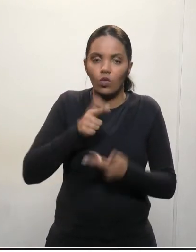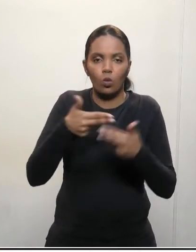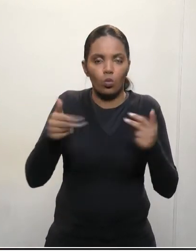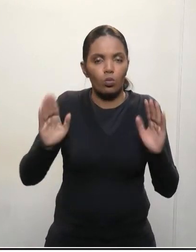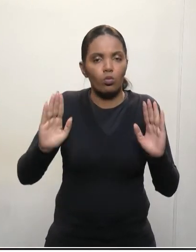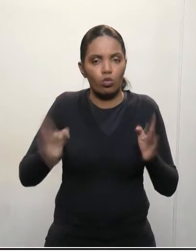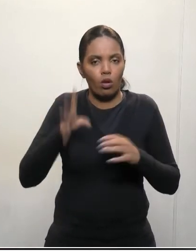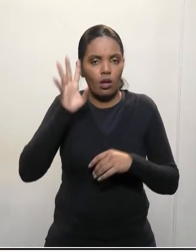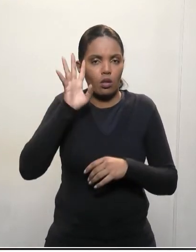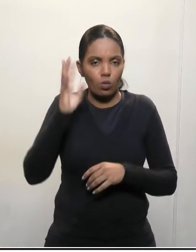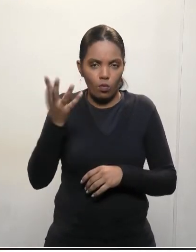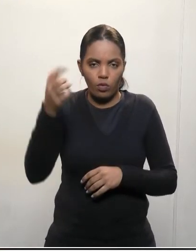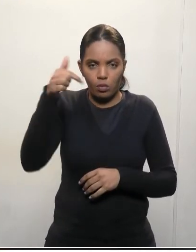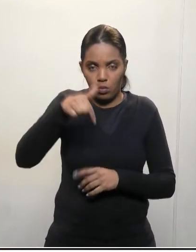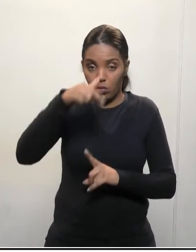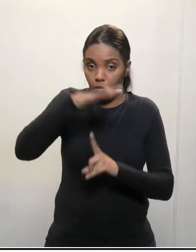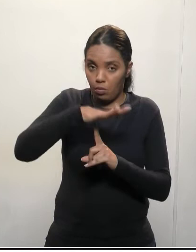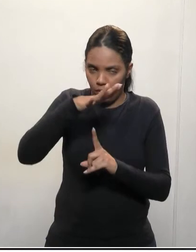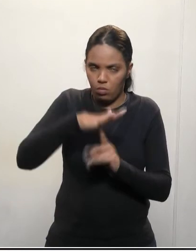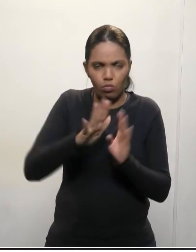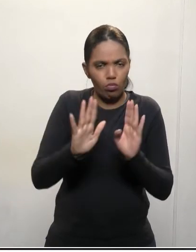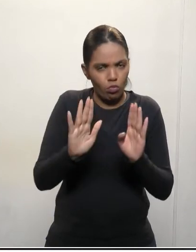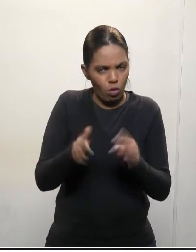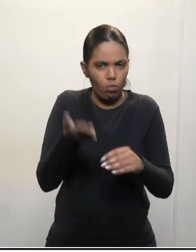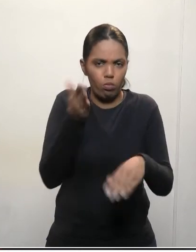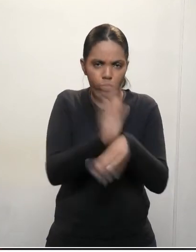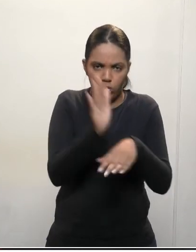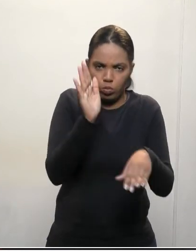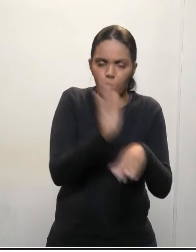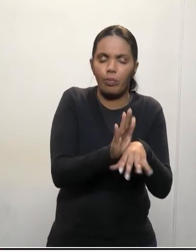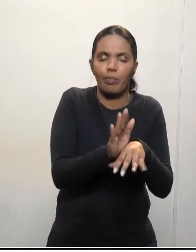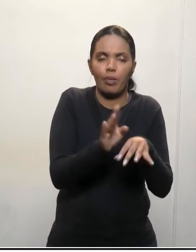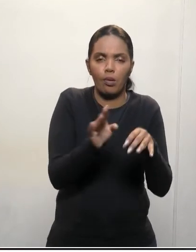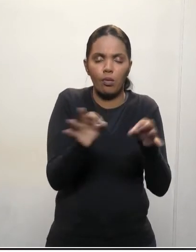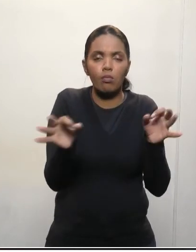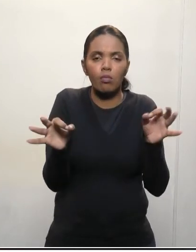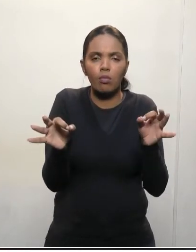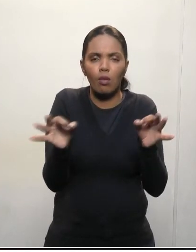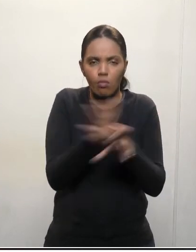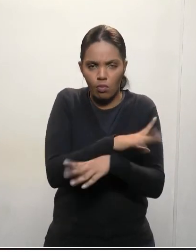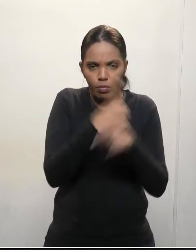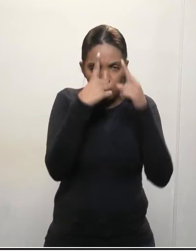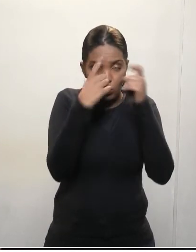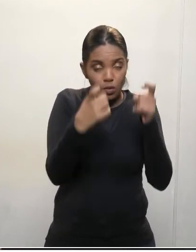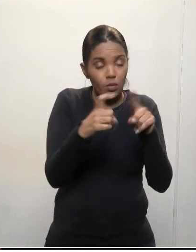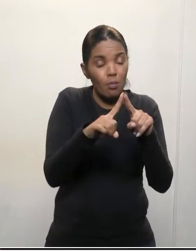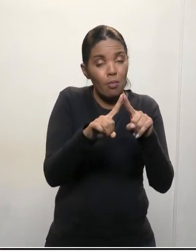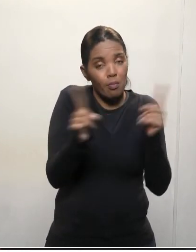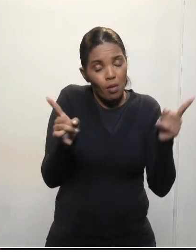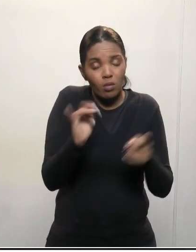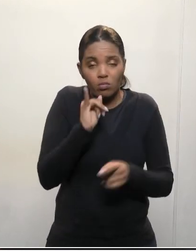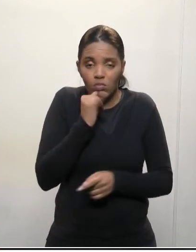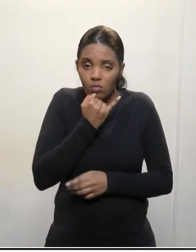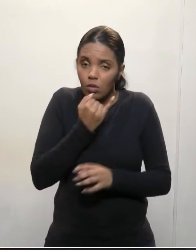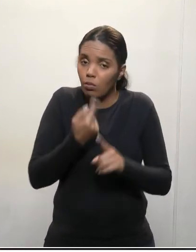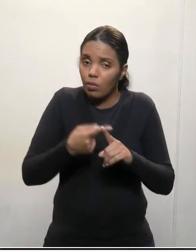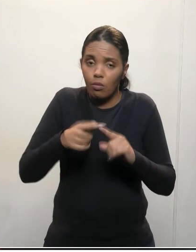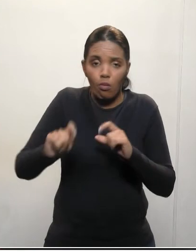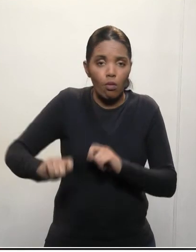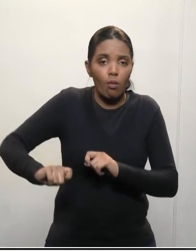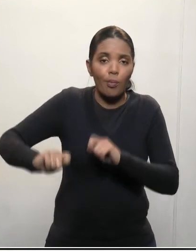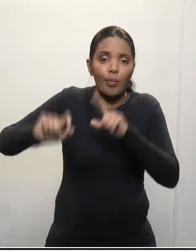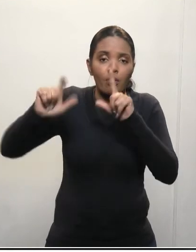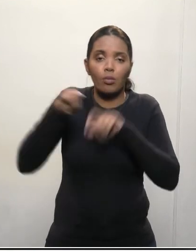tomadas no estado do Paraná, para que realmente pudéssemos combater a violência, mas, infelizmente, nesse índice só tem